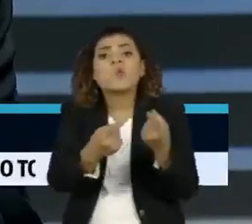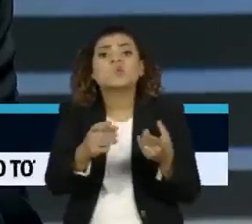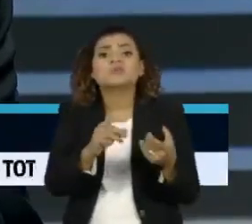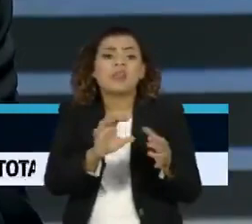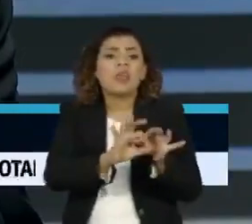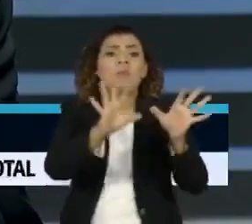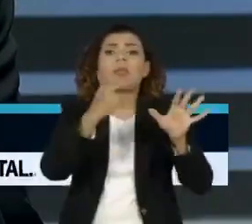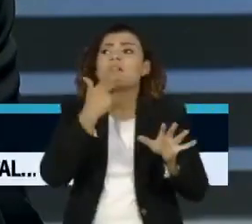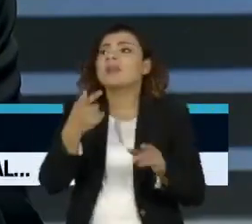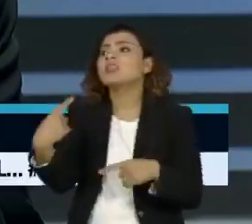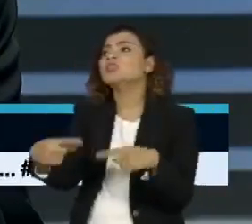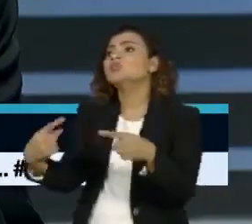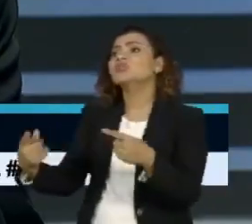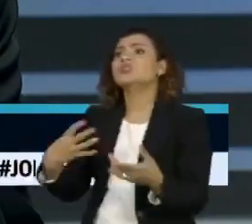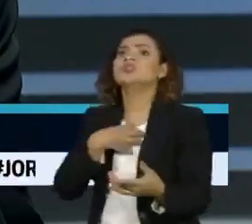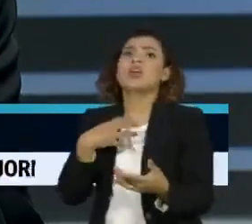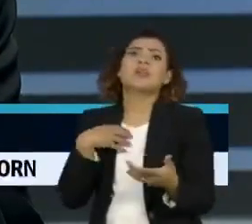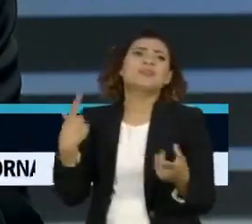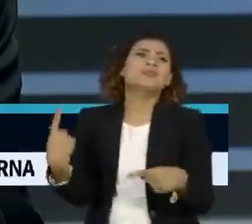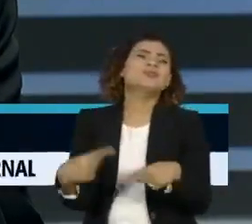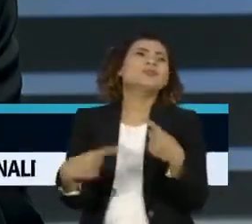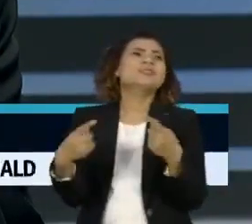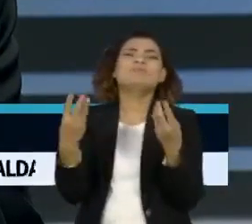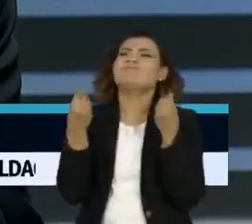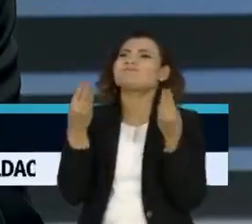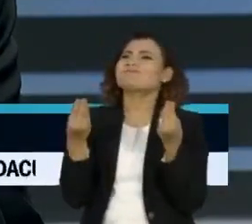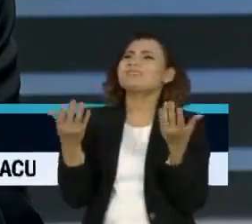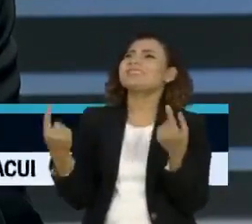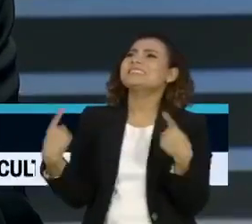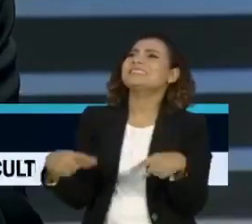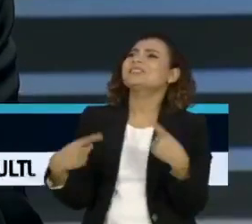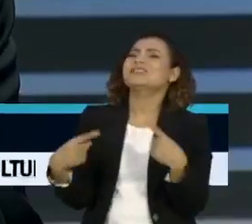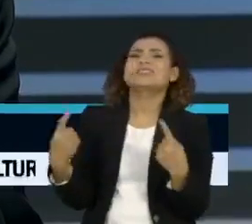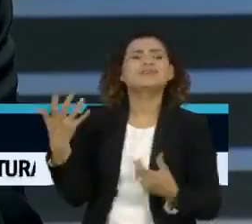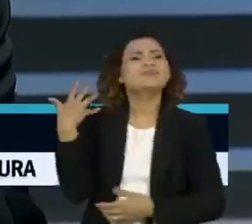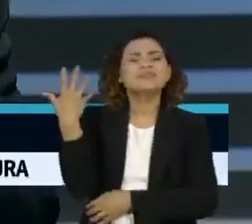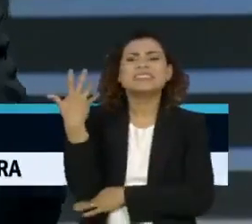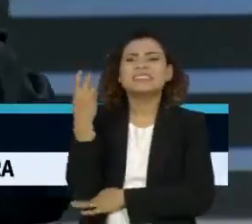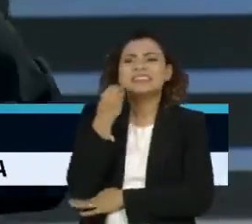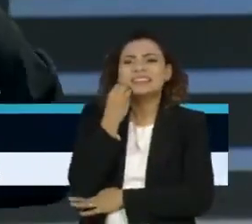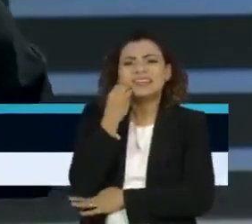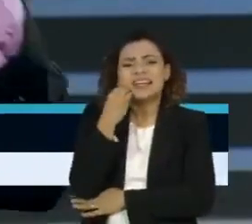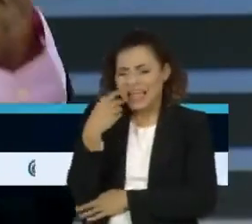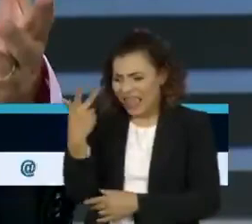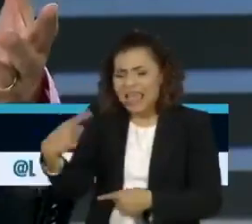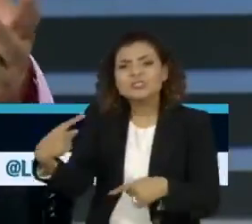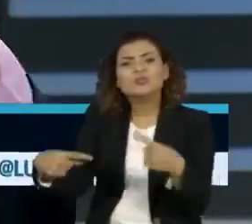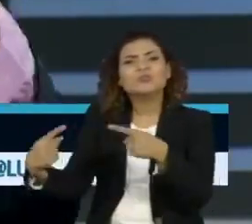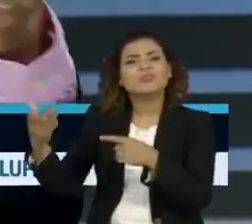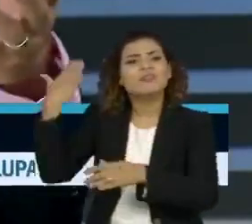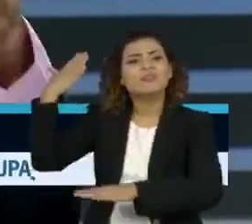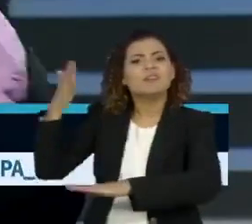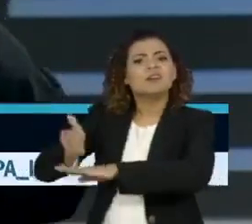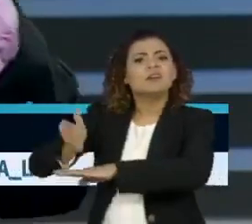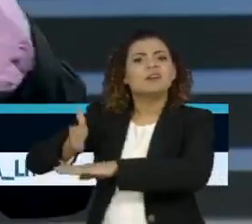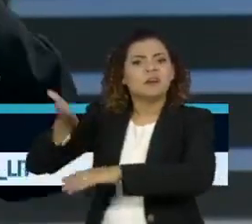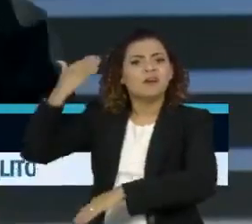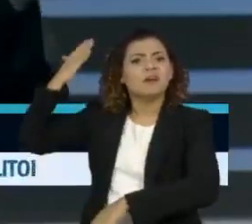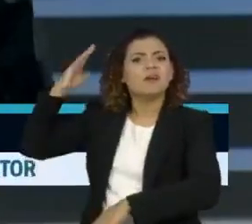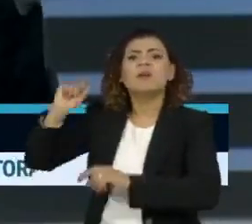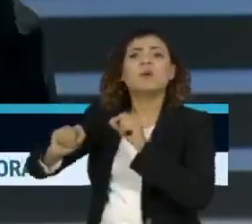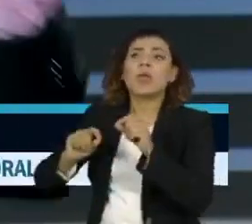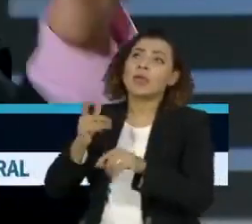discutindo... Me parece discussão, sabe, aquelas discussões na Idade Média que se falava